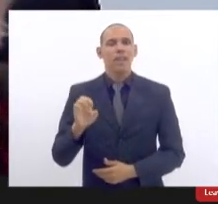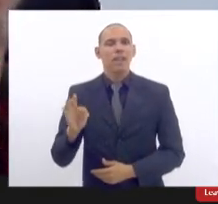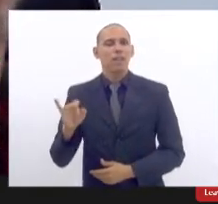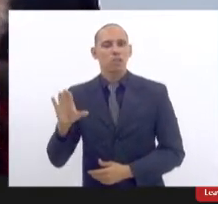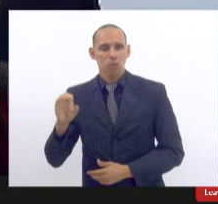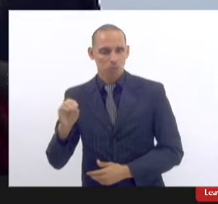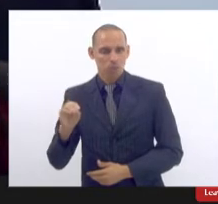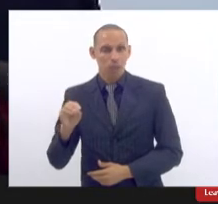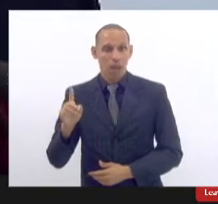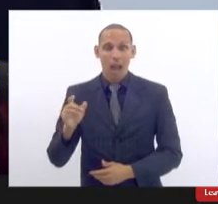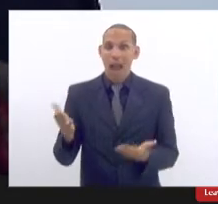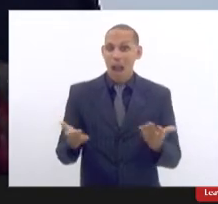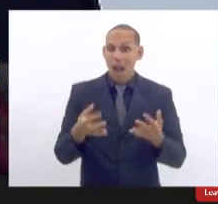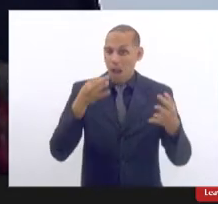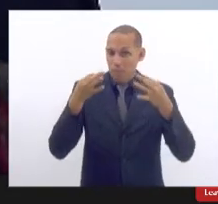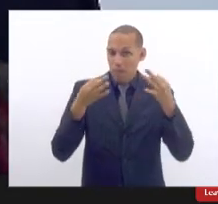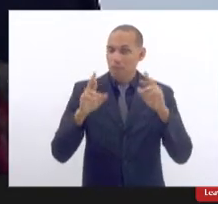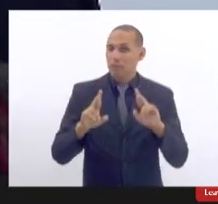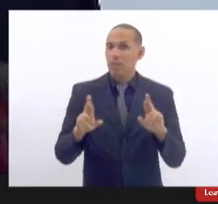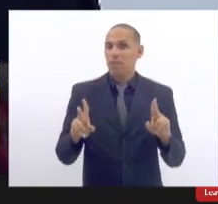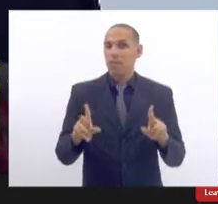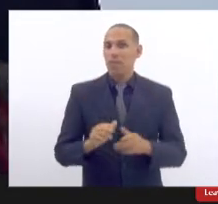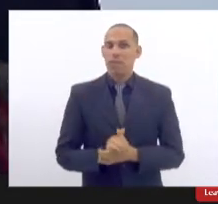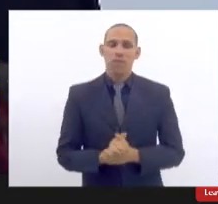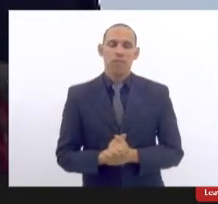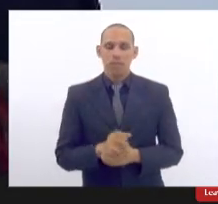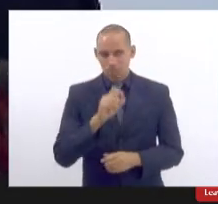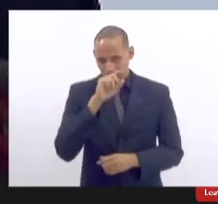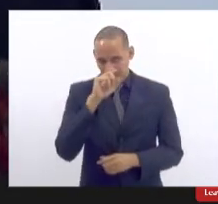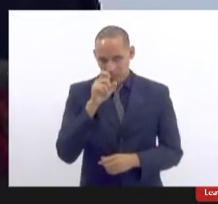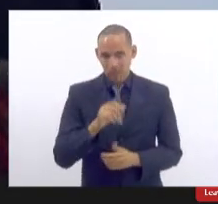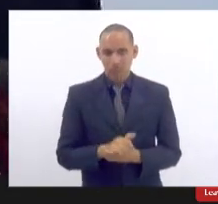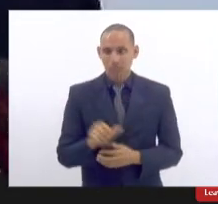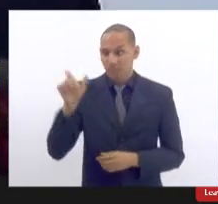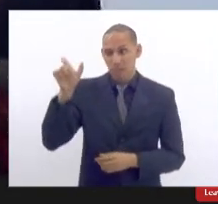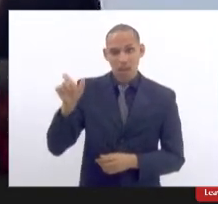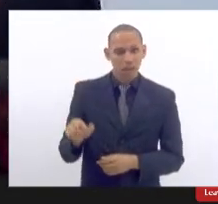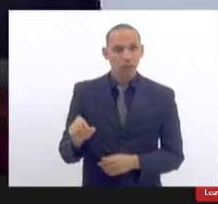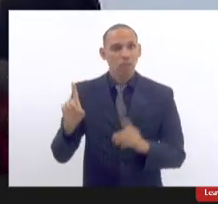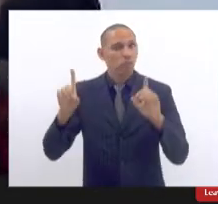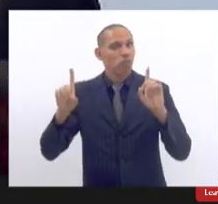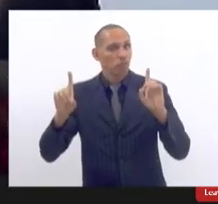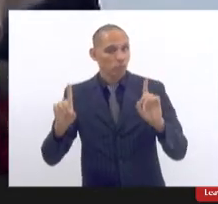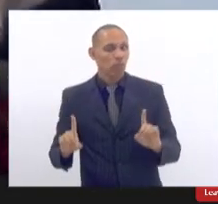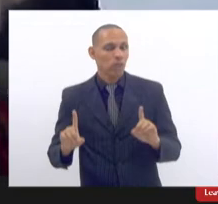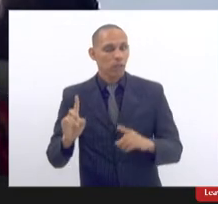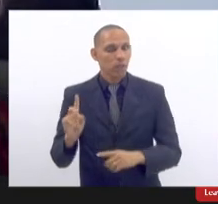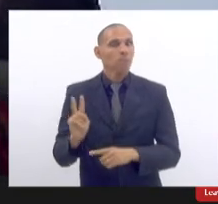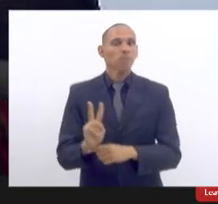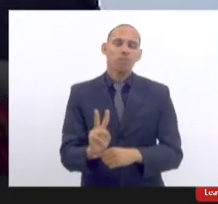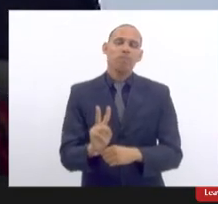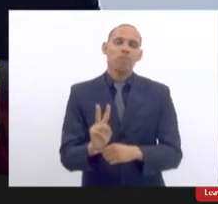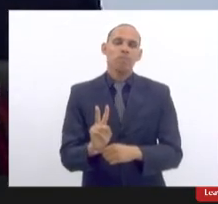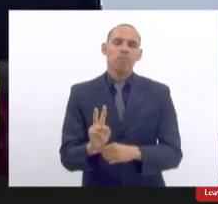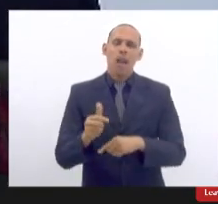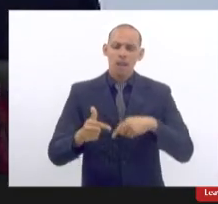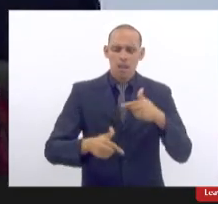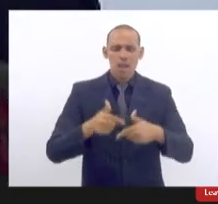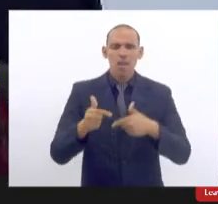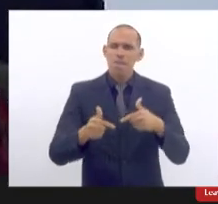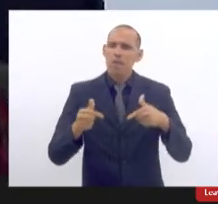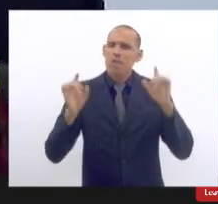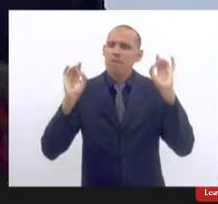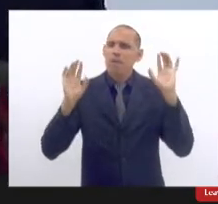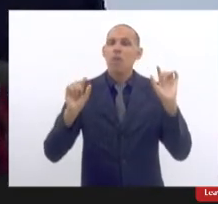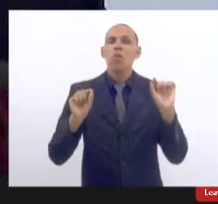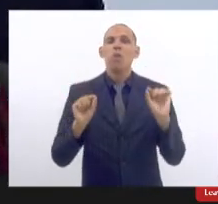um olhar de uma operadora do direito que trabalha especificamente em